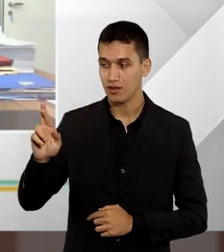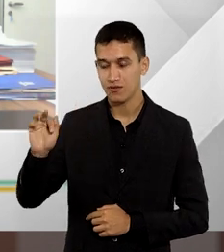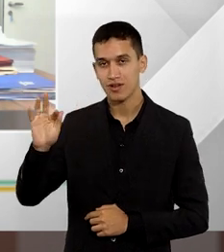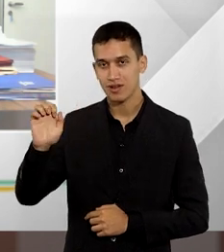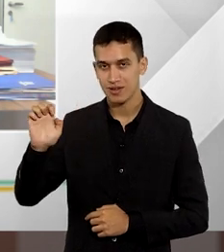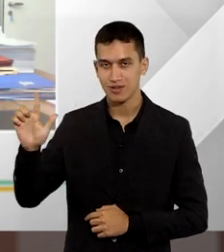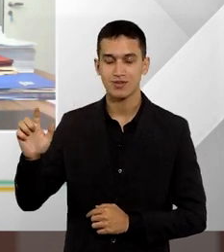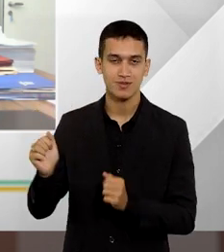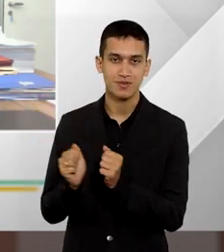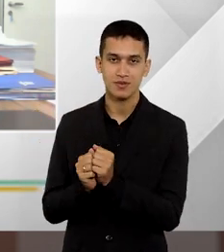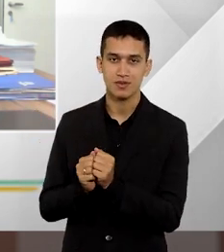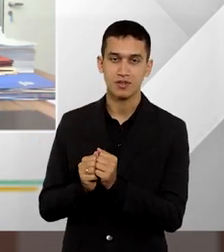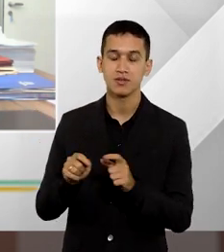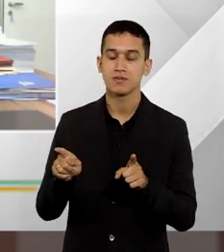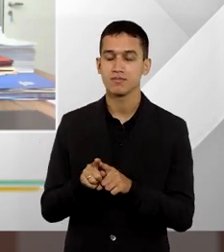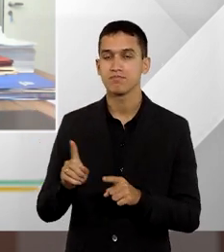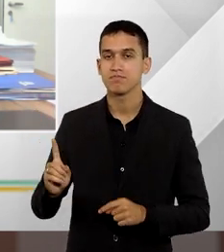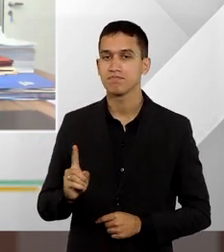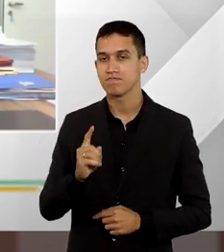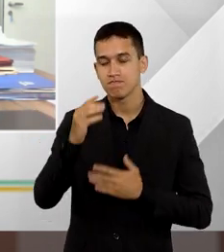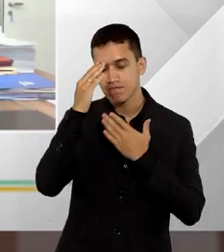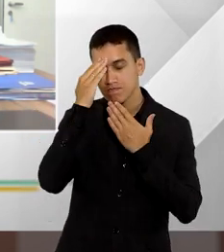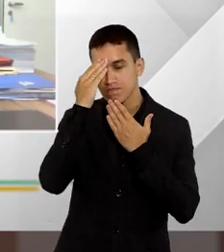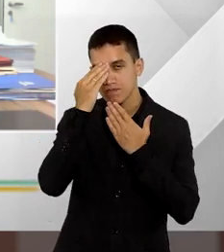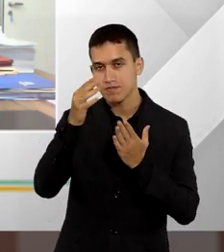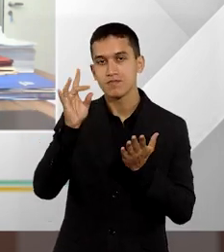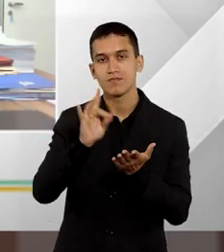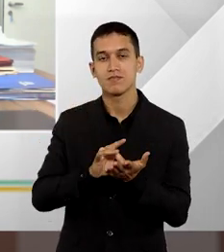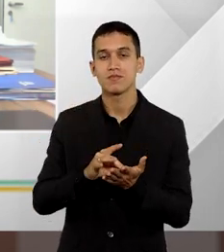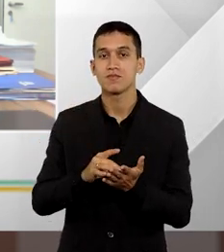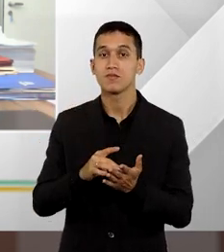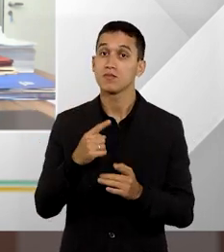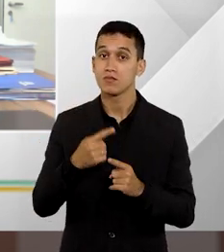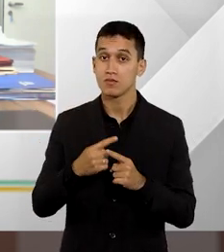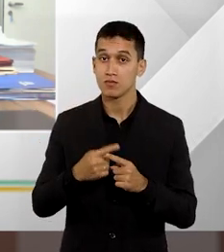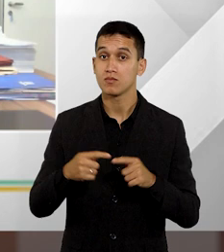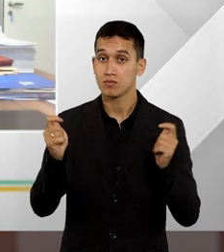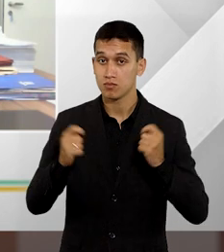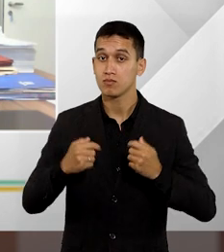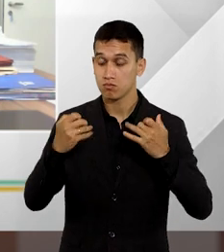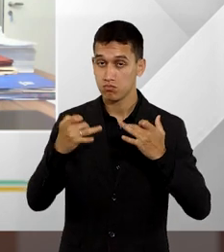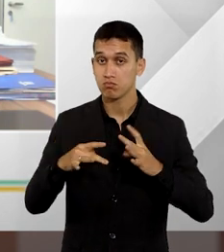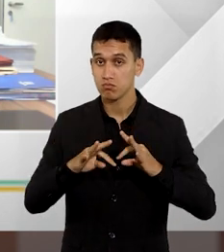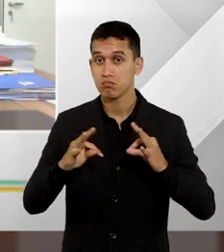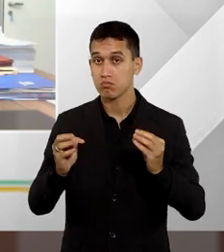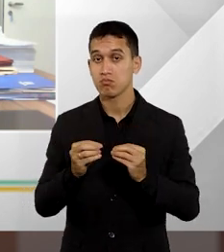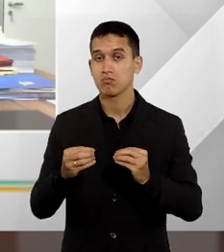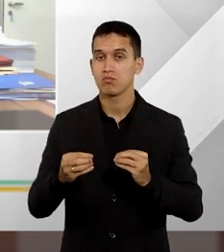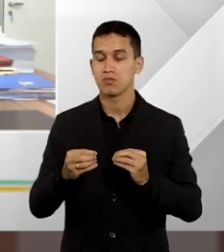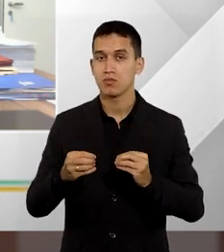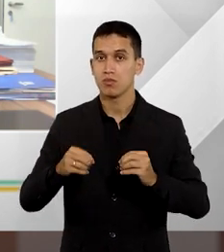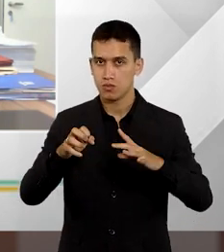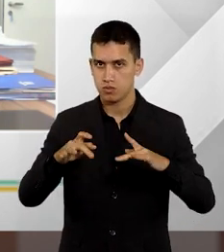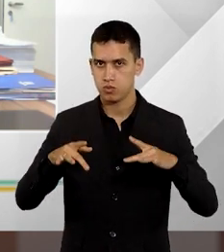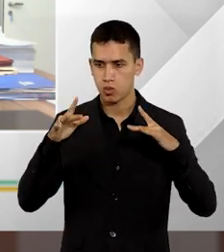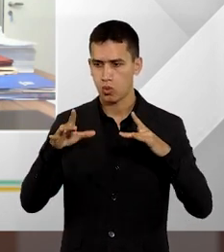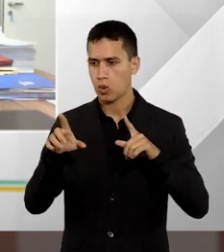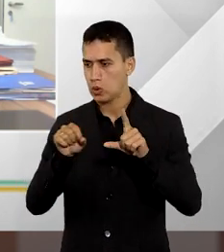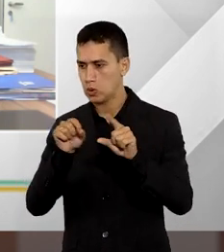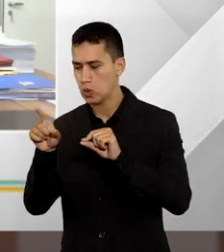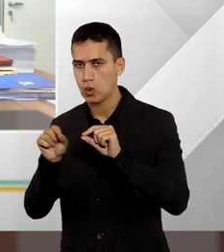à disposição, especialmente agradecido por poder tratar publicamente, não é, numa audiência tão